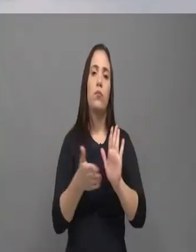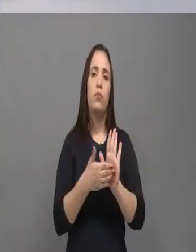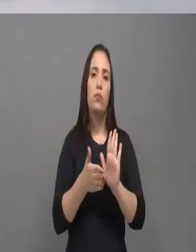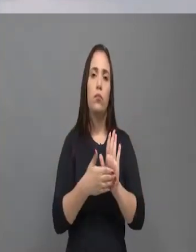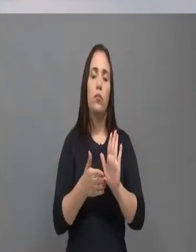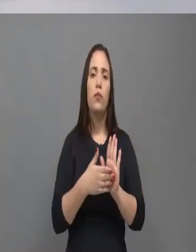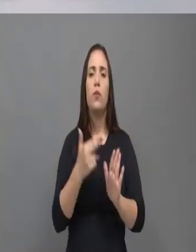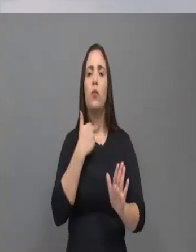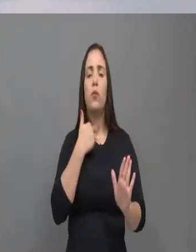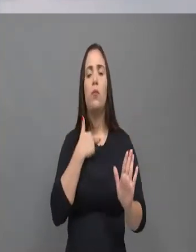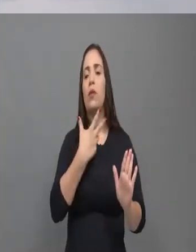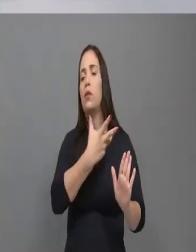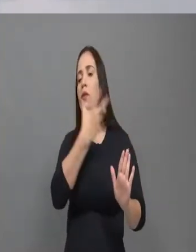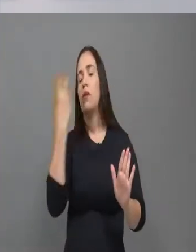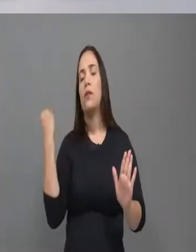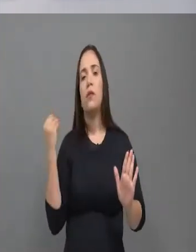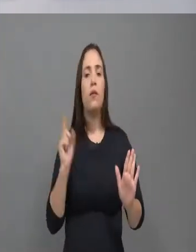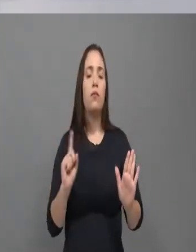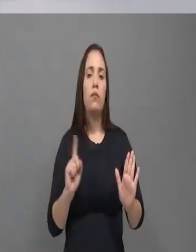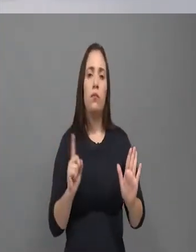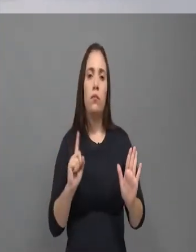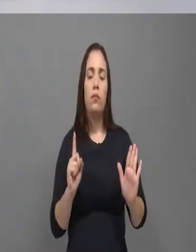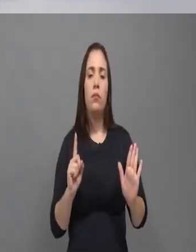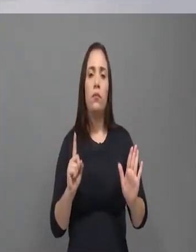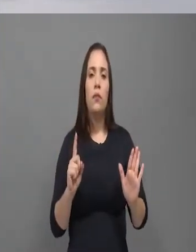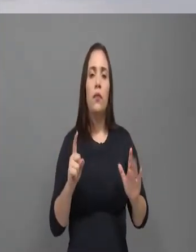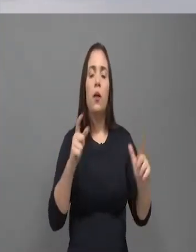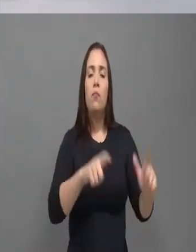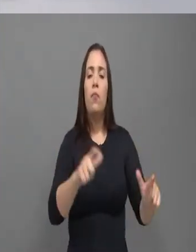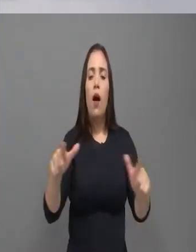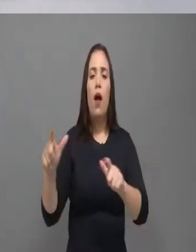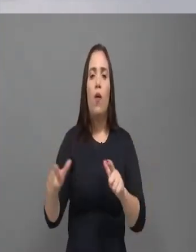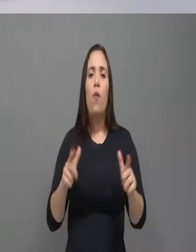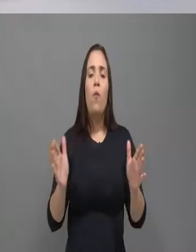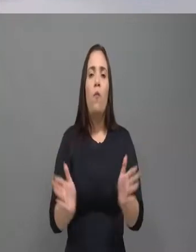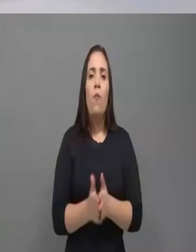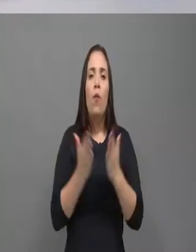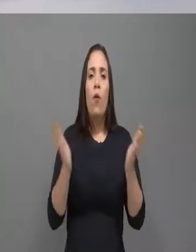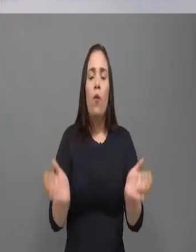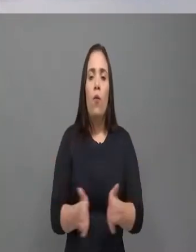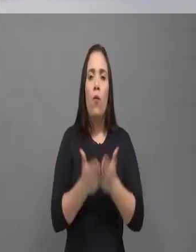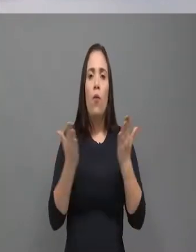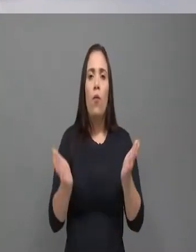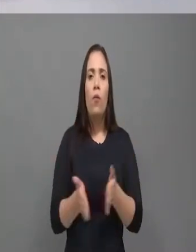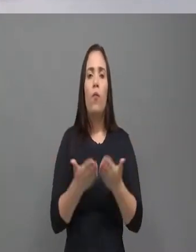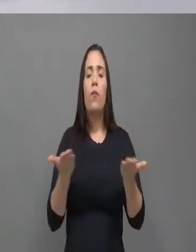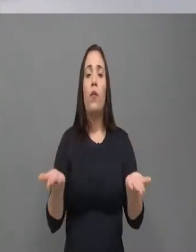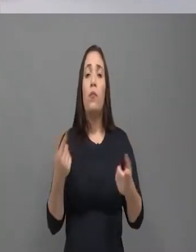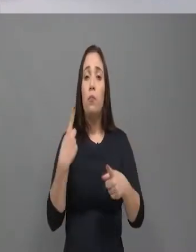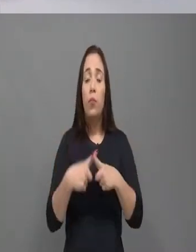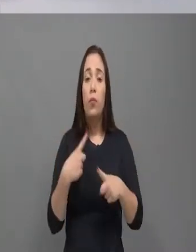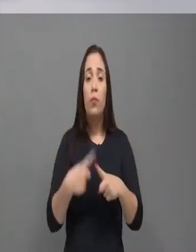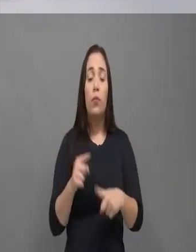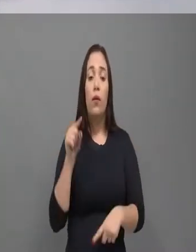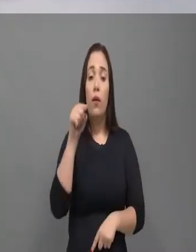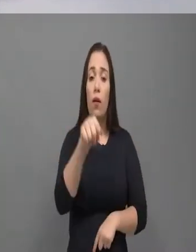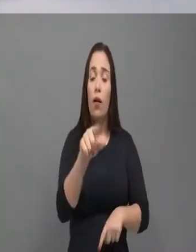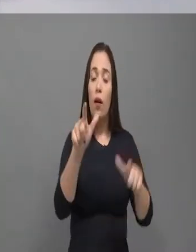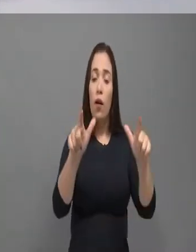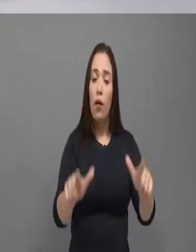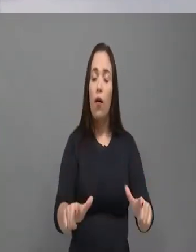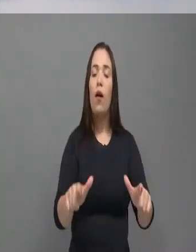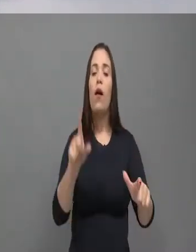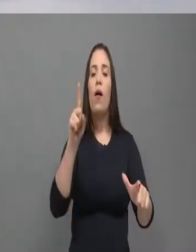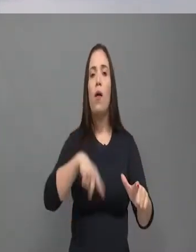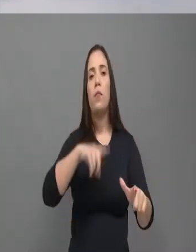região do centro da cidade, a região da aldeota, região... Esse lado mais rico da cidade tem muitas